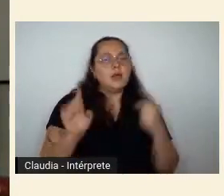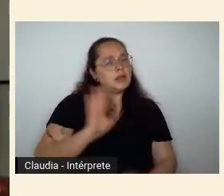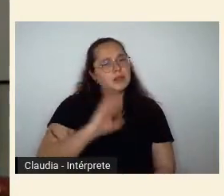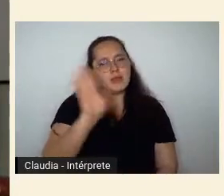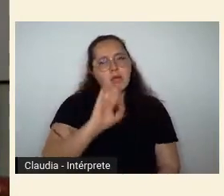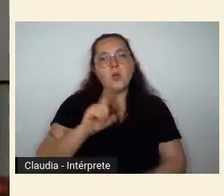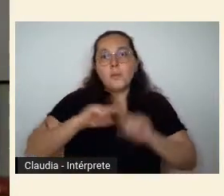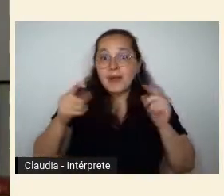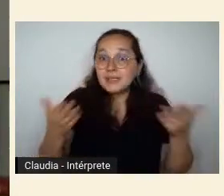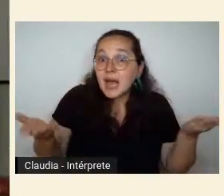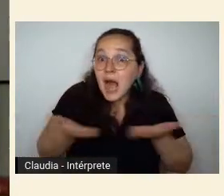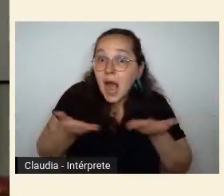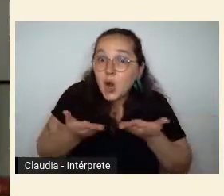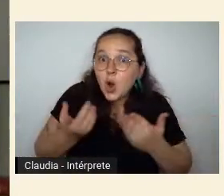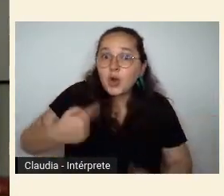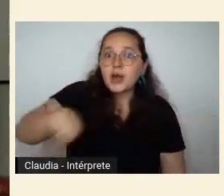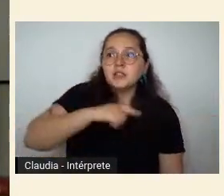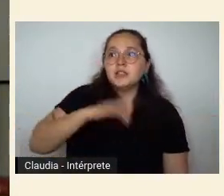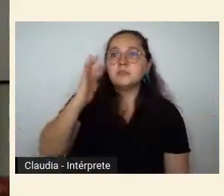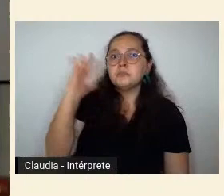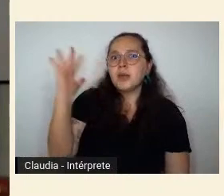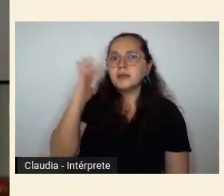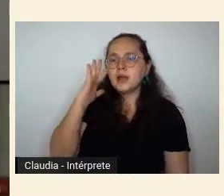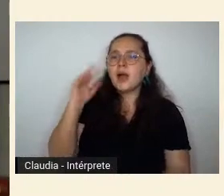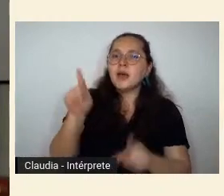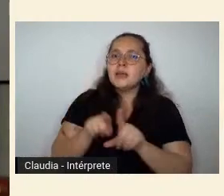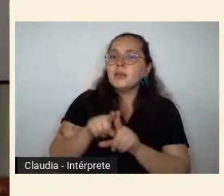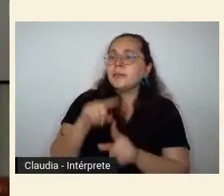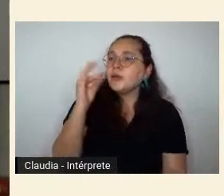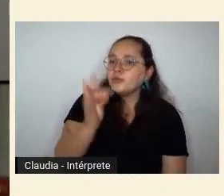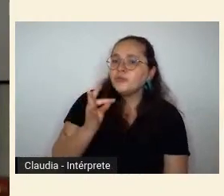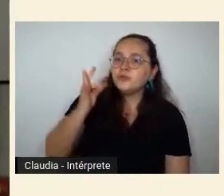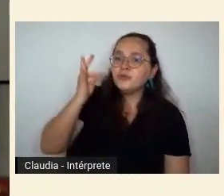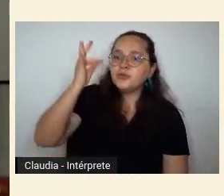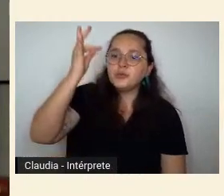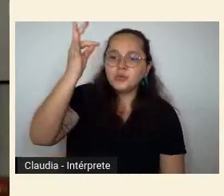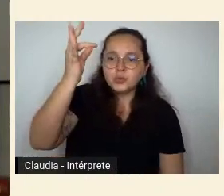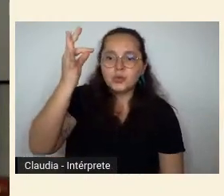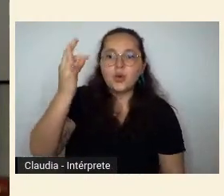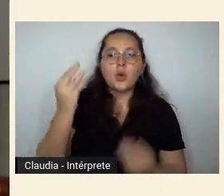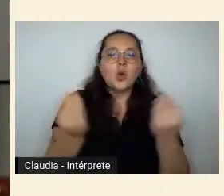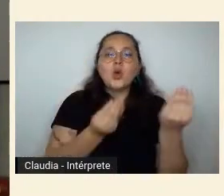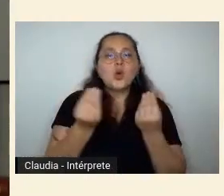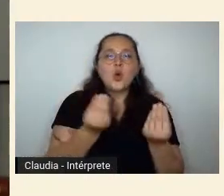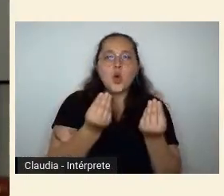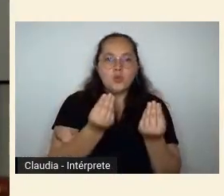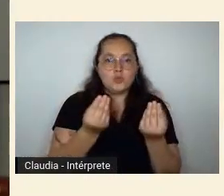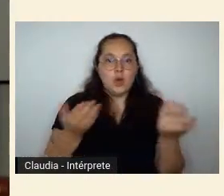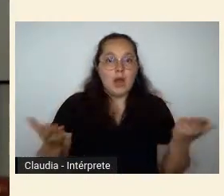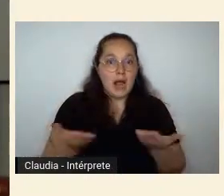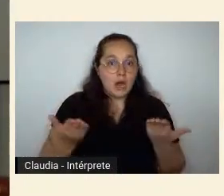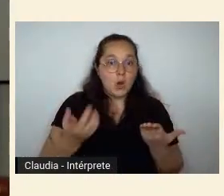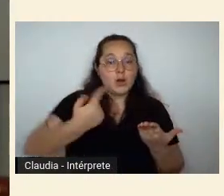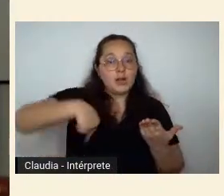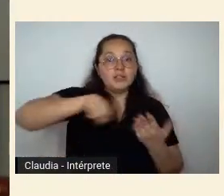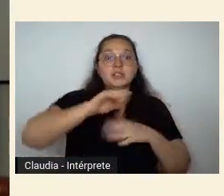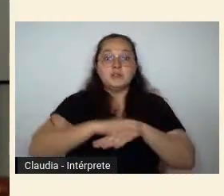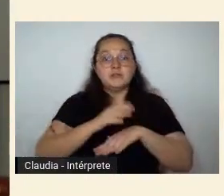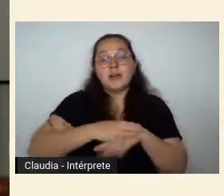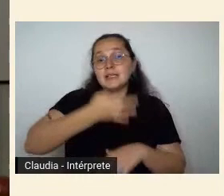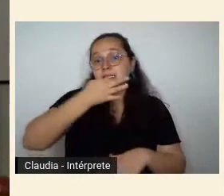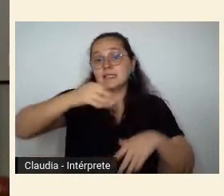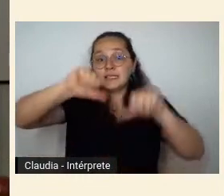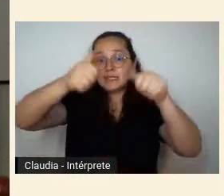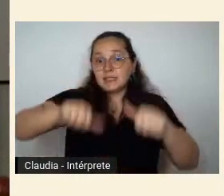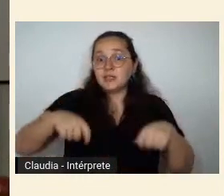do momento ou as narrativas de futuros que cristalizaram a situação que agora nos debruçamos de forma crítica e necessária